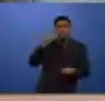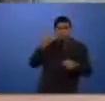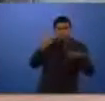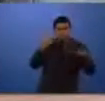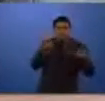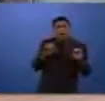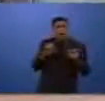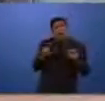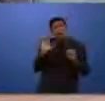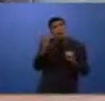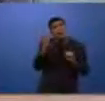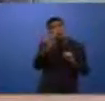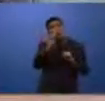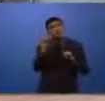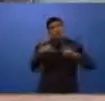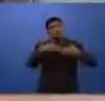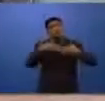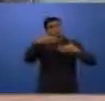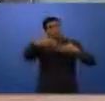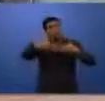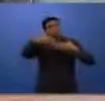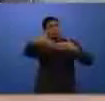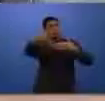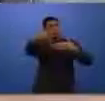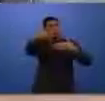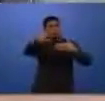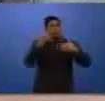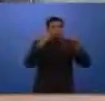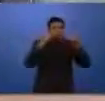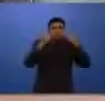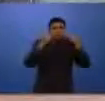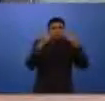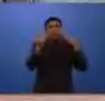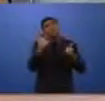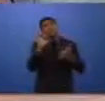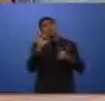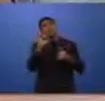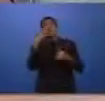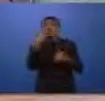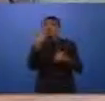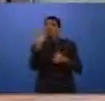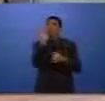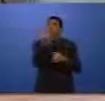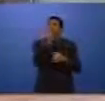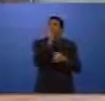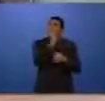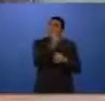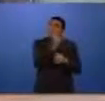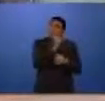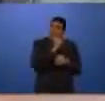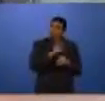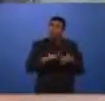ser que ela seja resolvida nos dias que se seguem aquela informação, mas também é possível que isso demore um pouco mais.